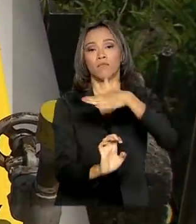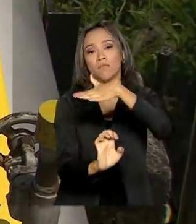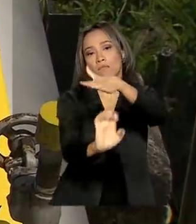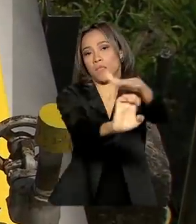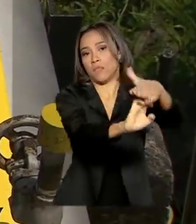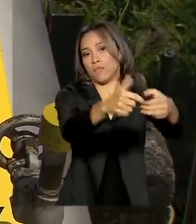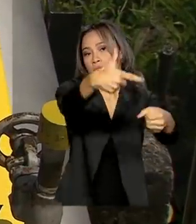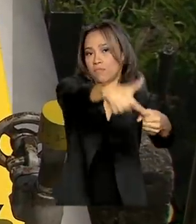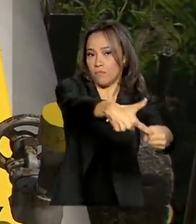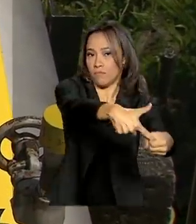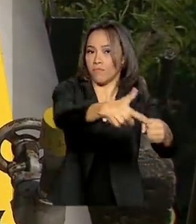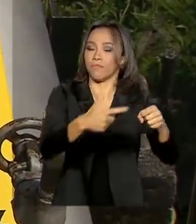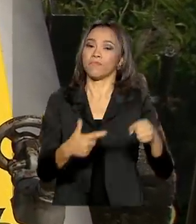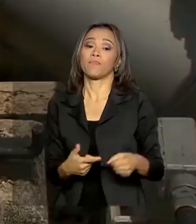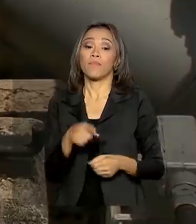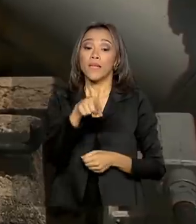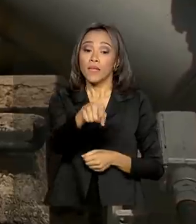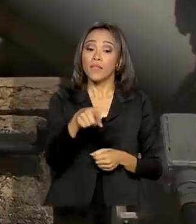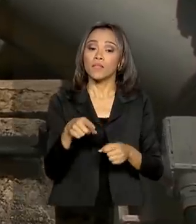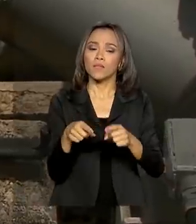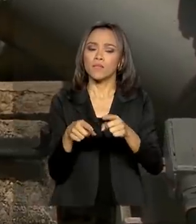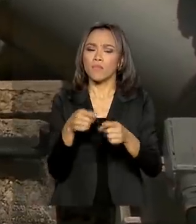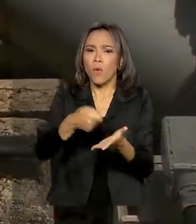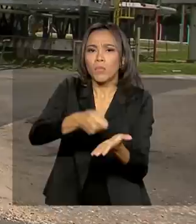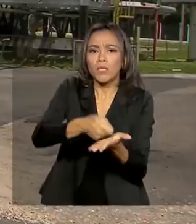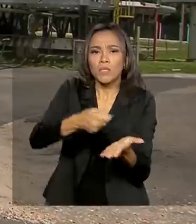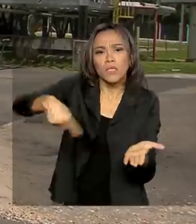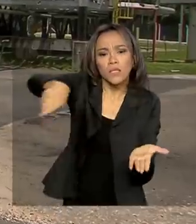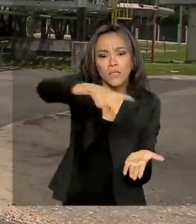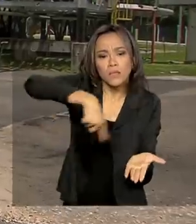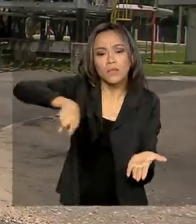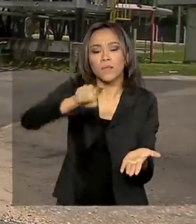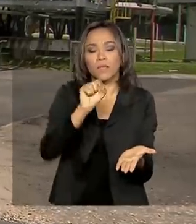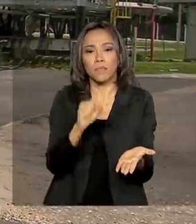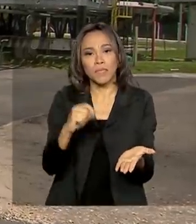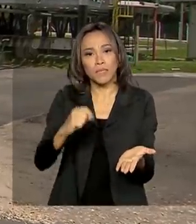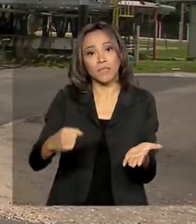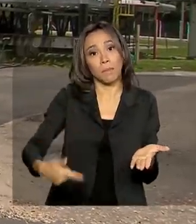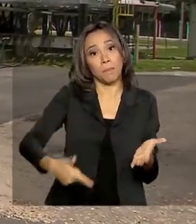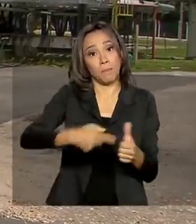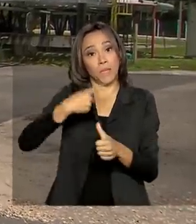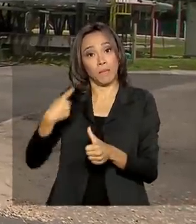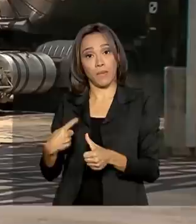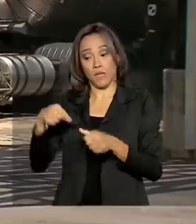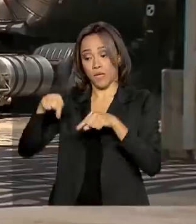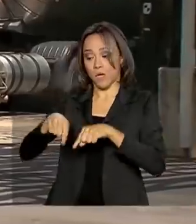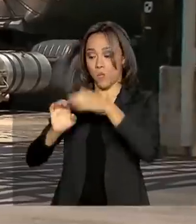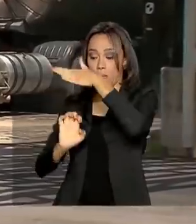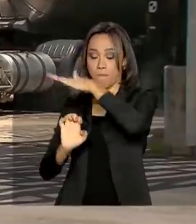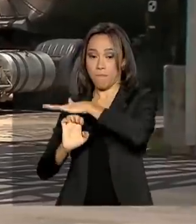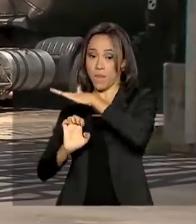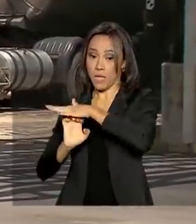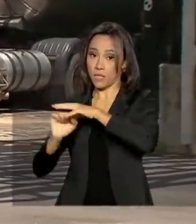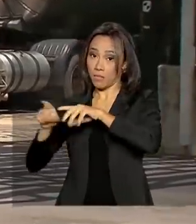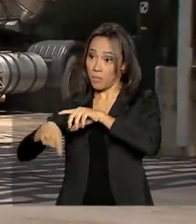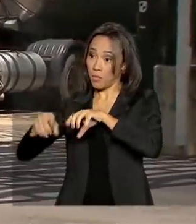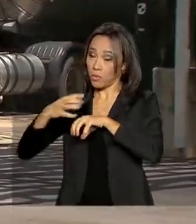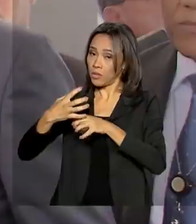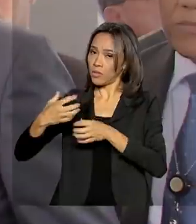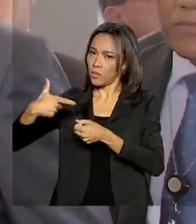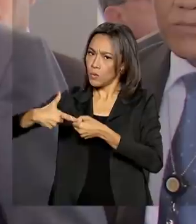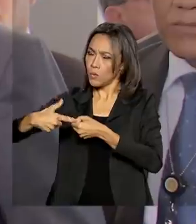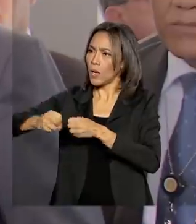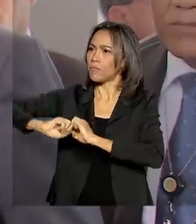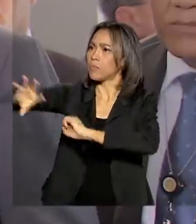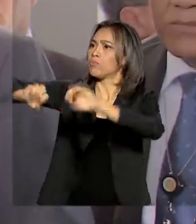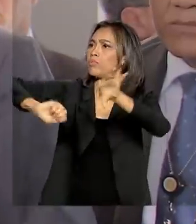proíbe essas práticas, obrigando os combustíveis a passar por uma empresa distribuidora antes de chegar às bombas.